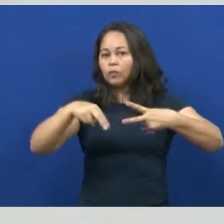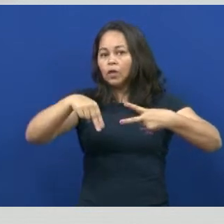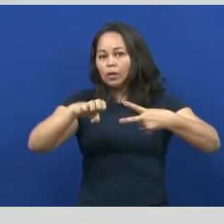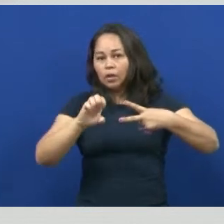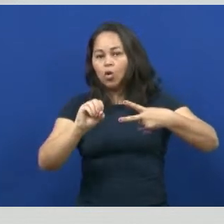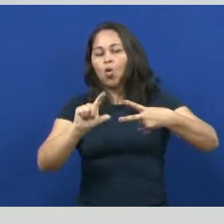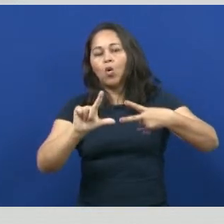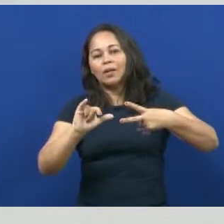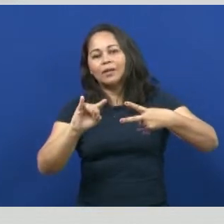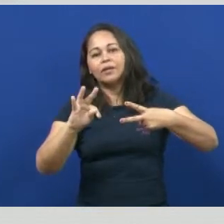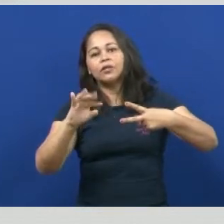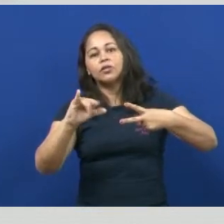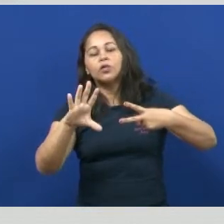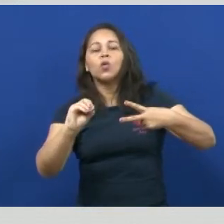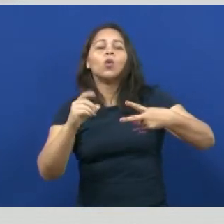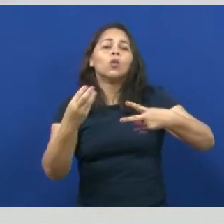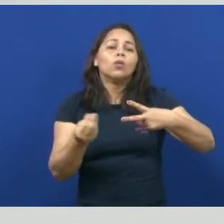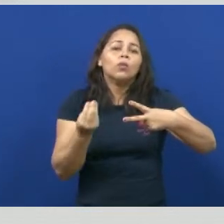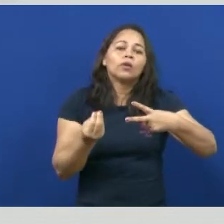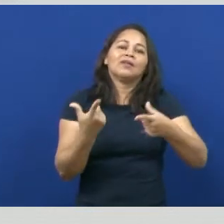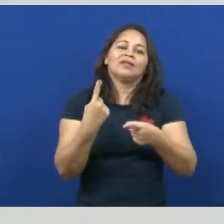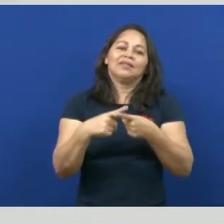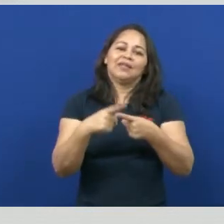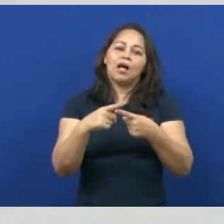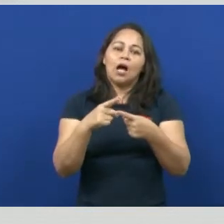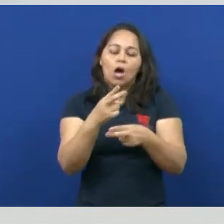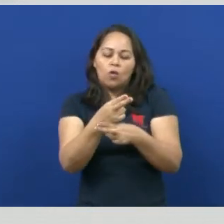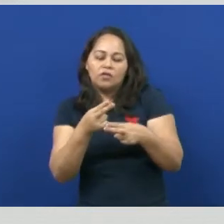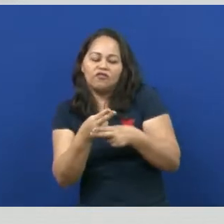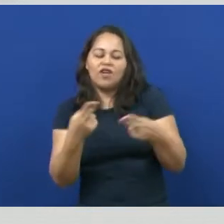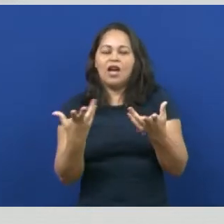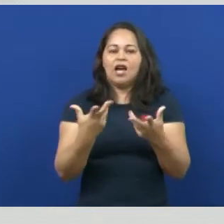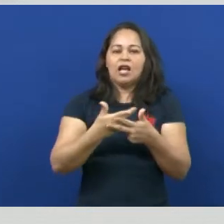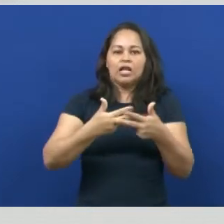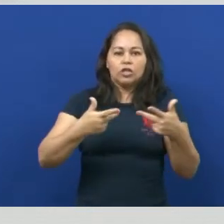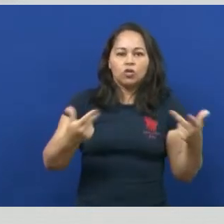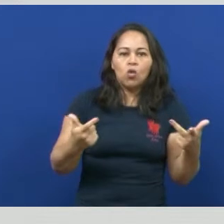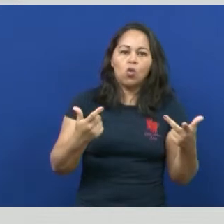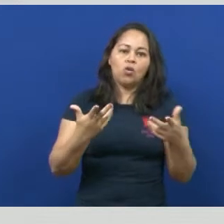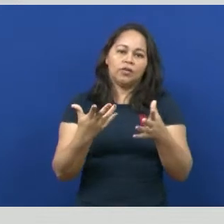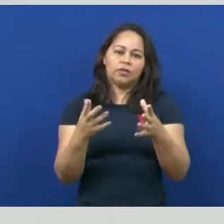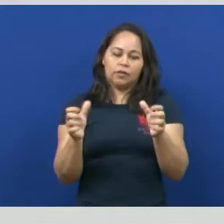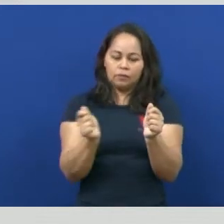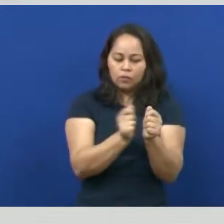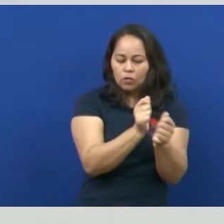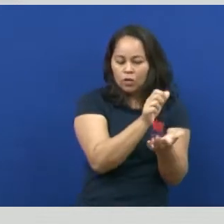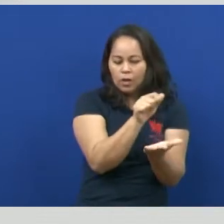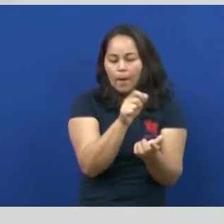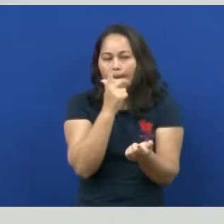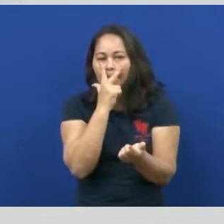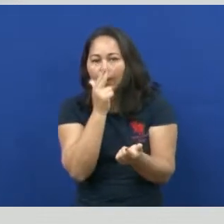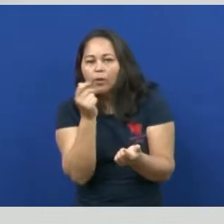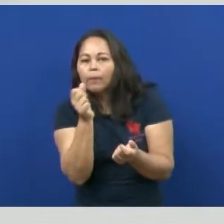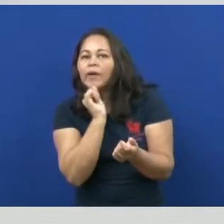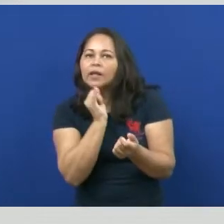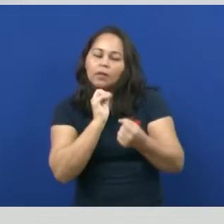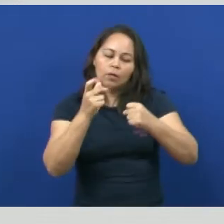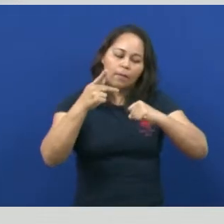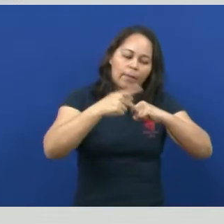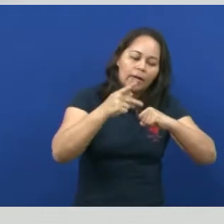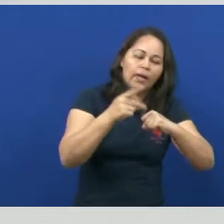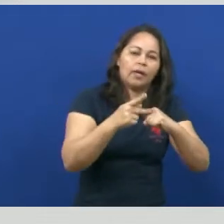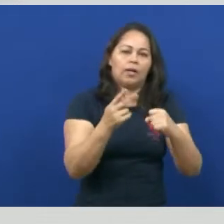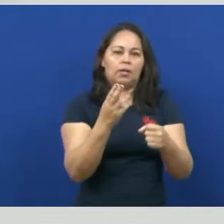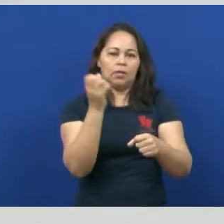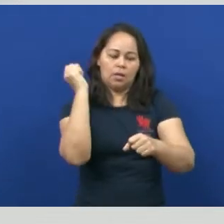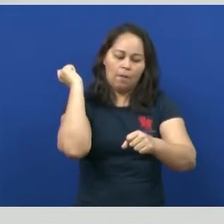da pedra polida, né? Porque aí os objetos, eles já estão mais sofisticados. A gente tem já a junção de um pedaço de pedra, de um pedaço de osso com